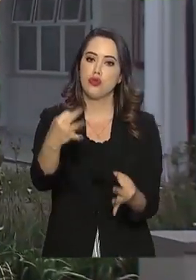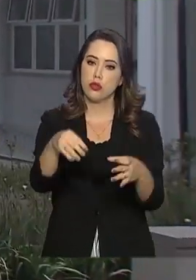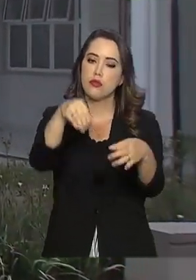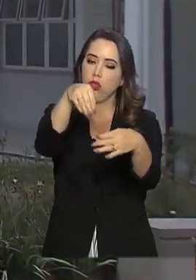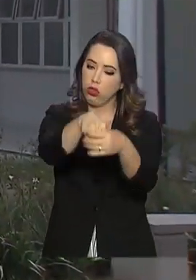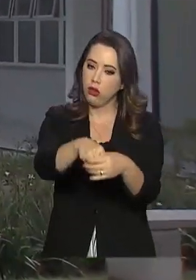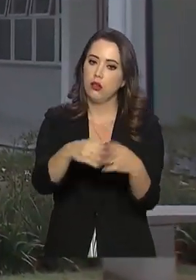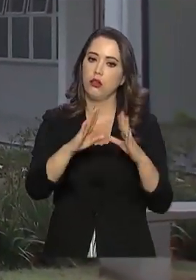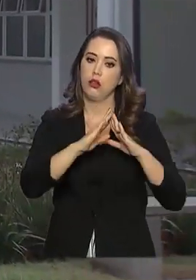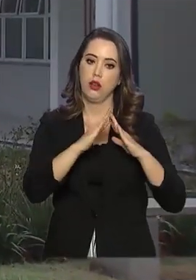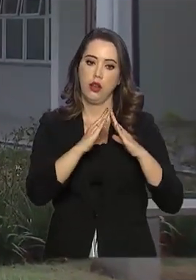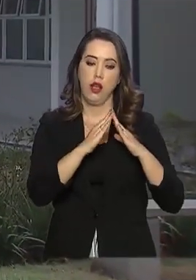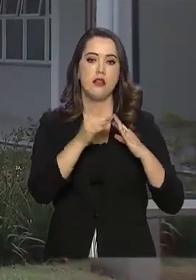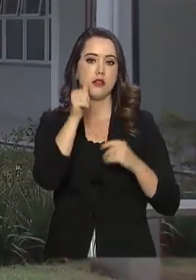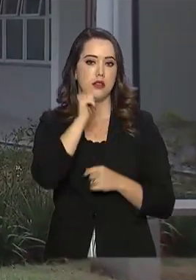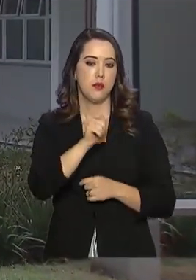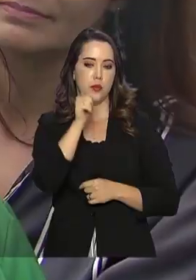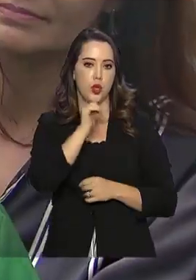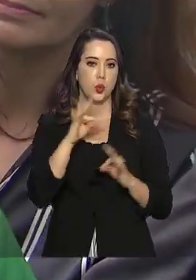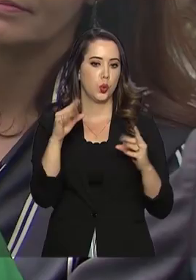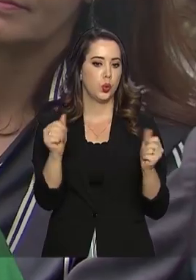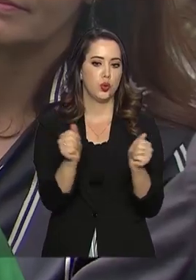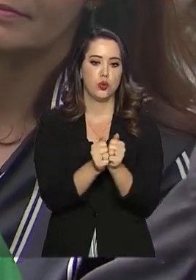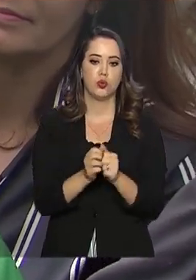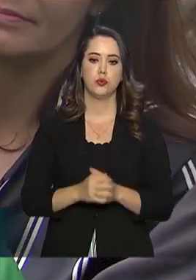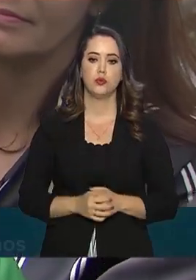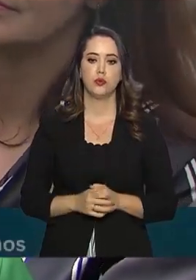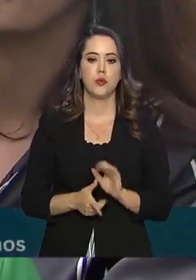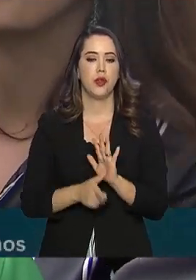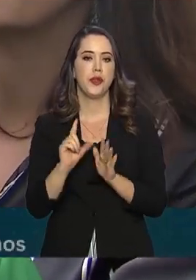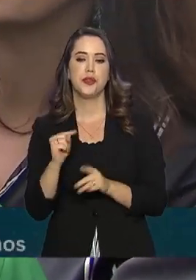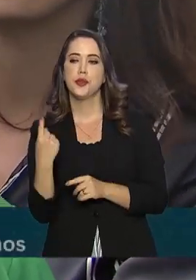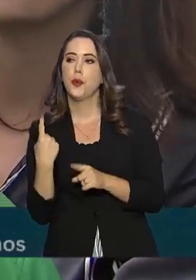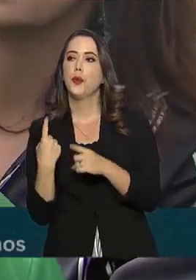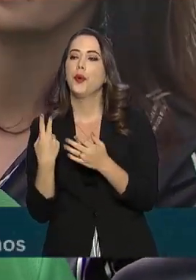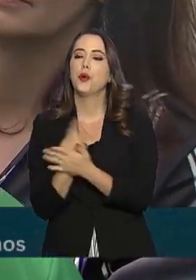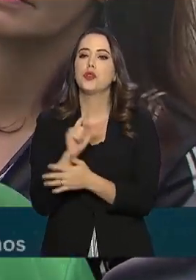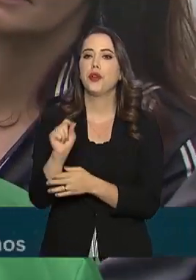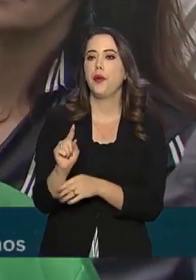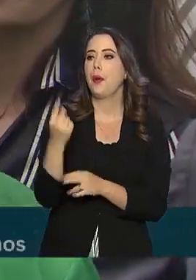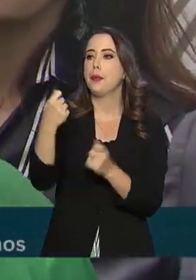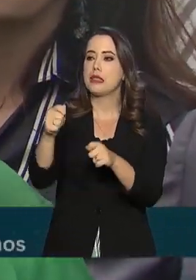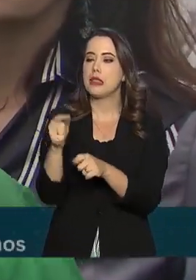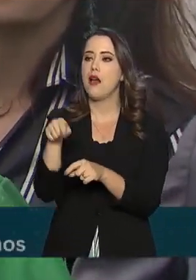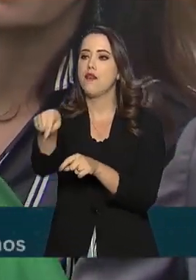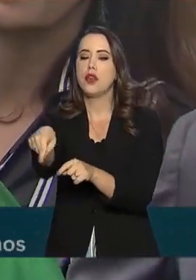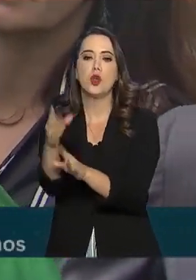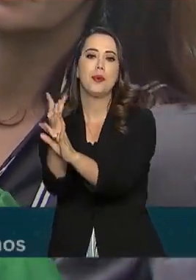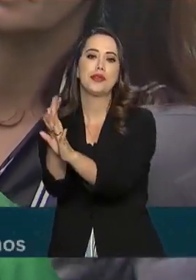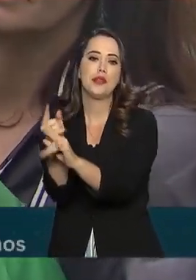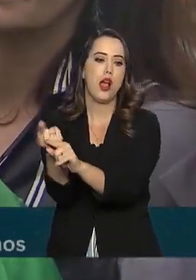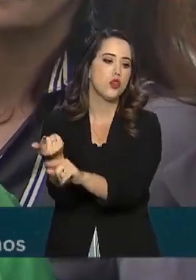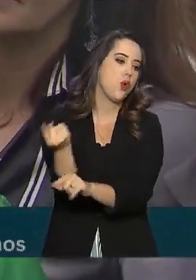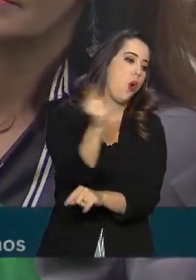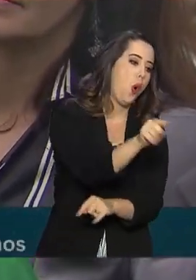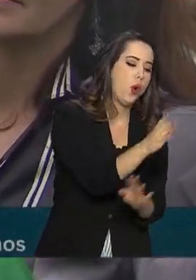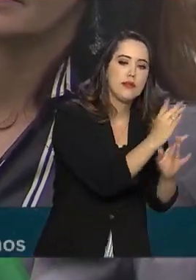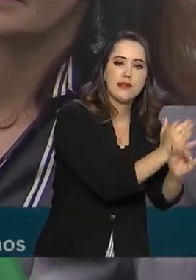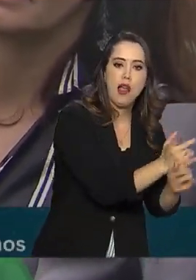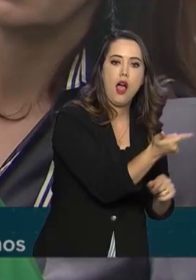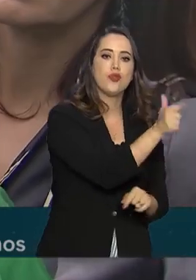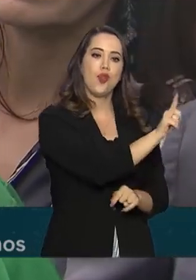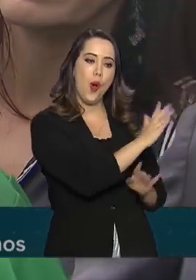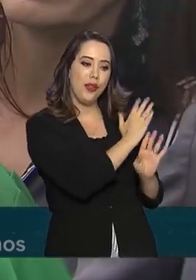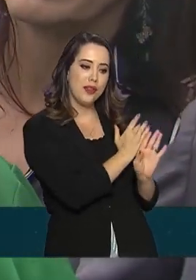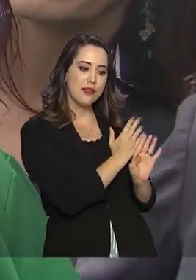Justiça. Tudo no mesmo espaço. O que acontecia? Ia num bairro numa delegacia, no outro bairro na vara, no outro bairro na